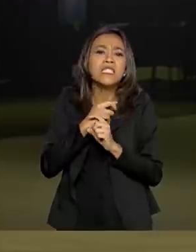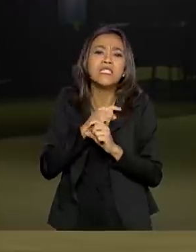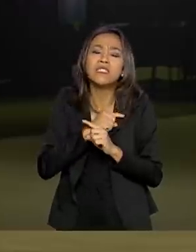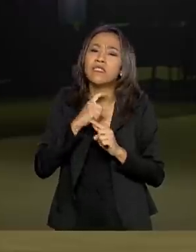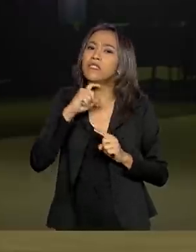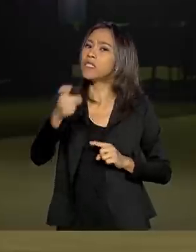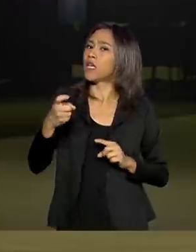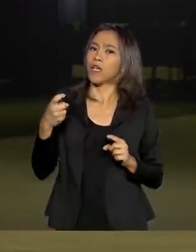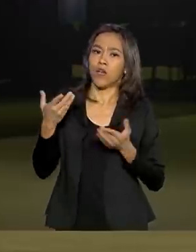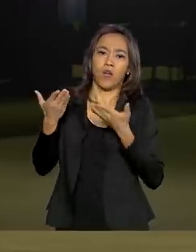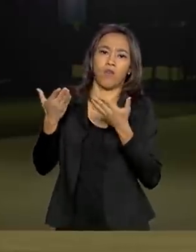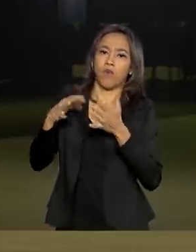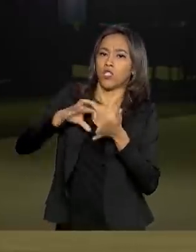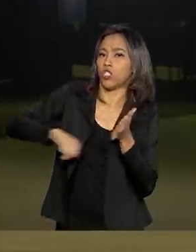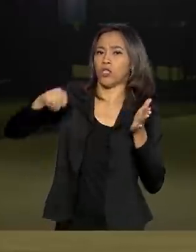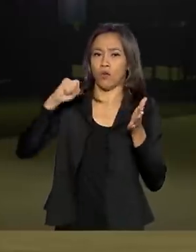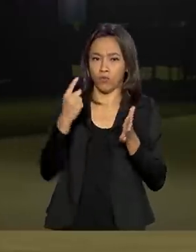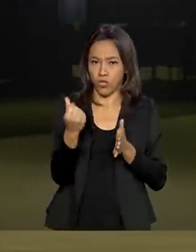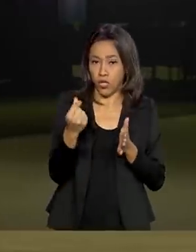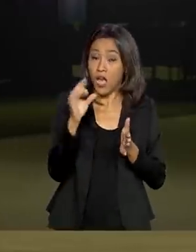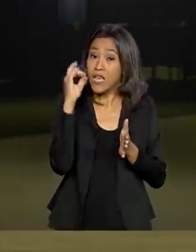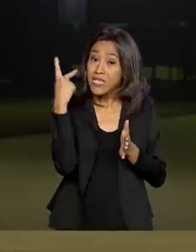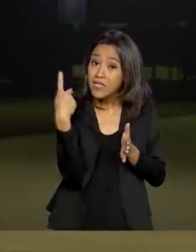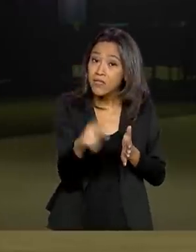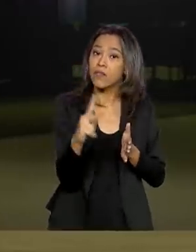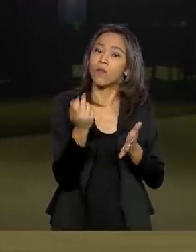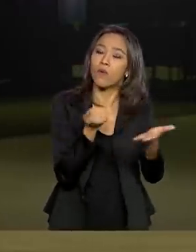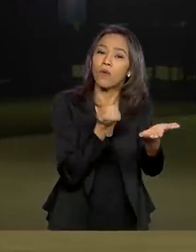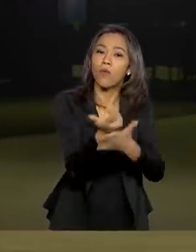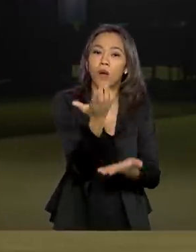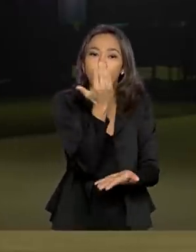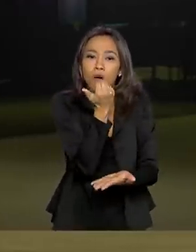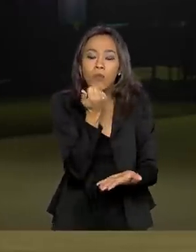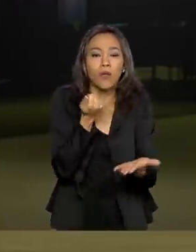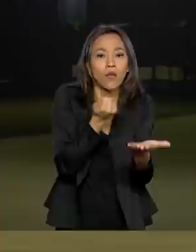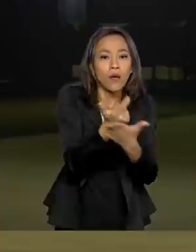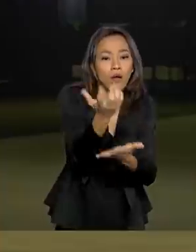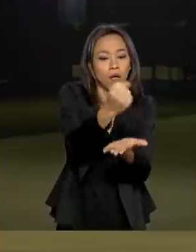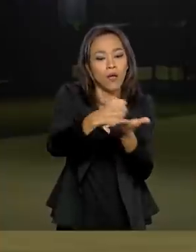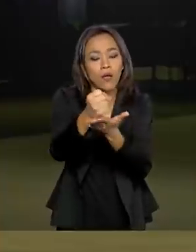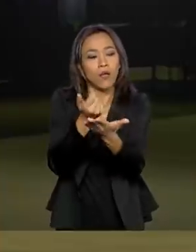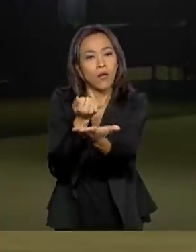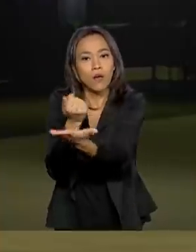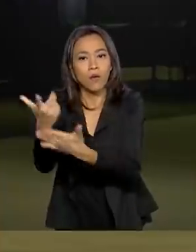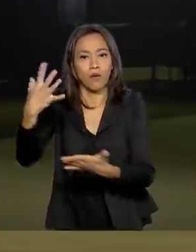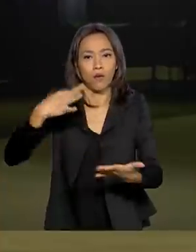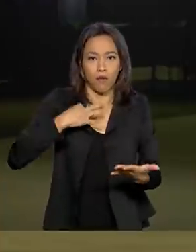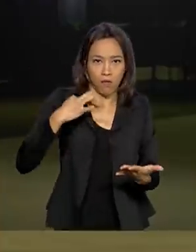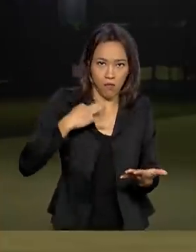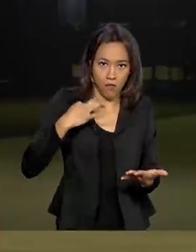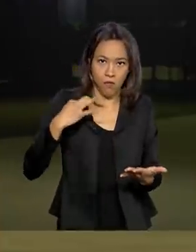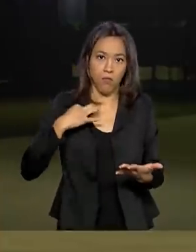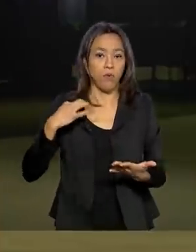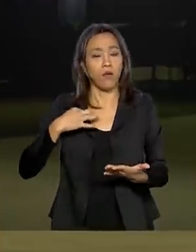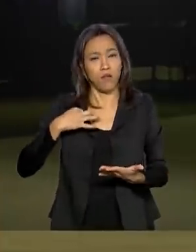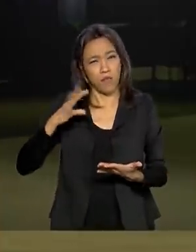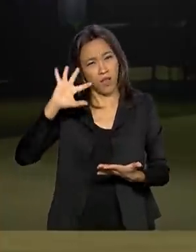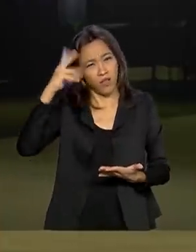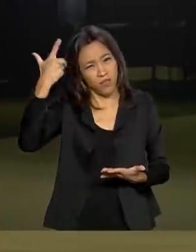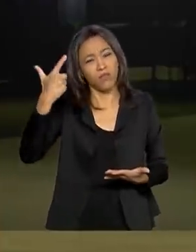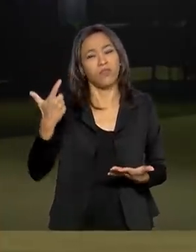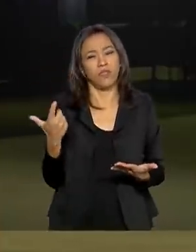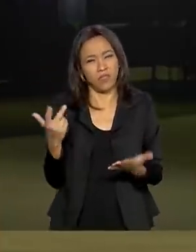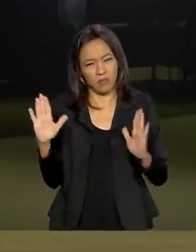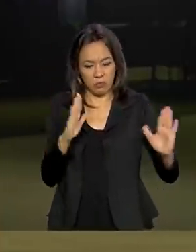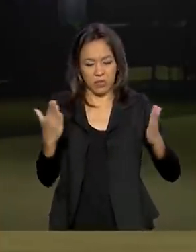toca, isso é só seu, para comprar alimento, comprar medicamento, para comprar roupa, para poder enfrentar esse momento difícil até que o Brasil